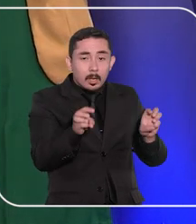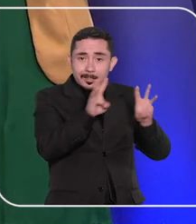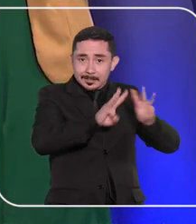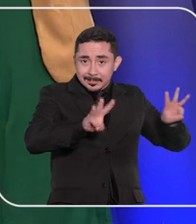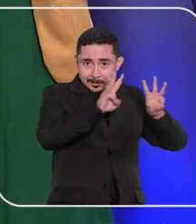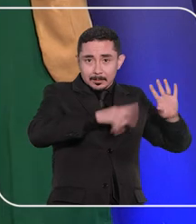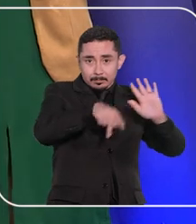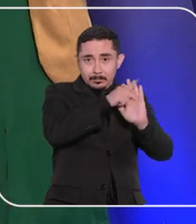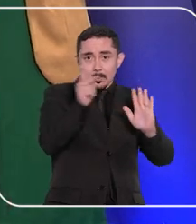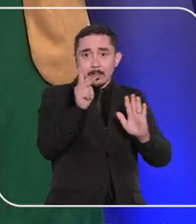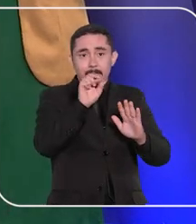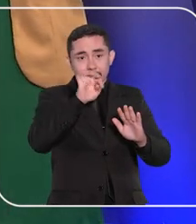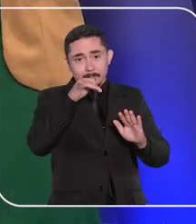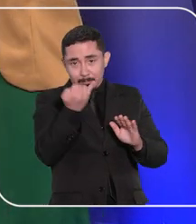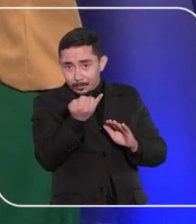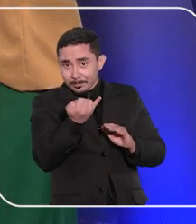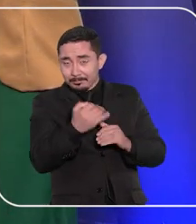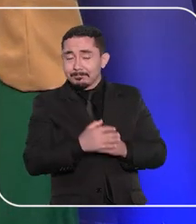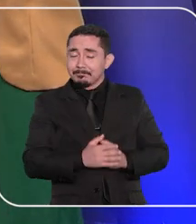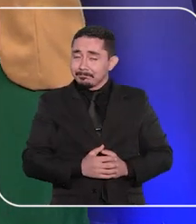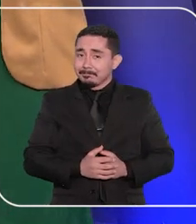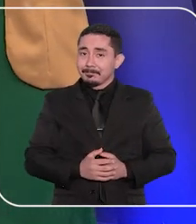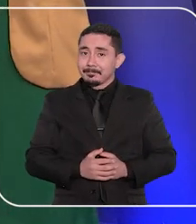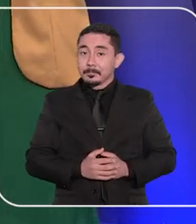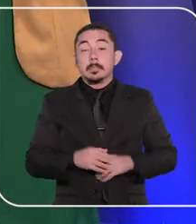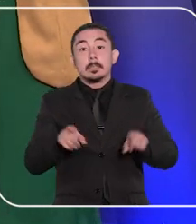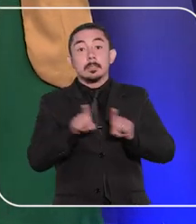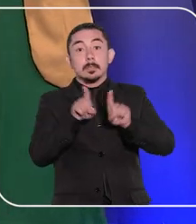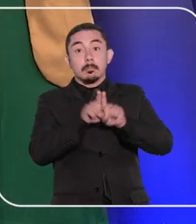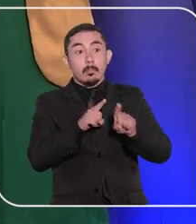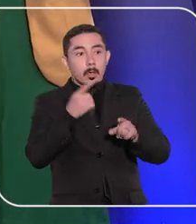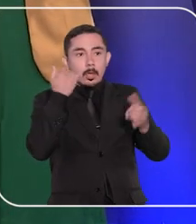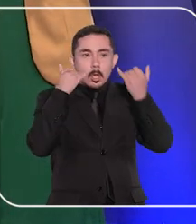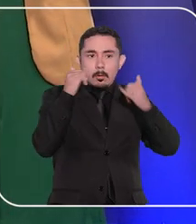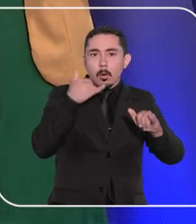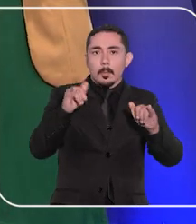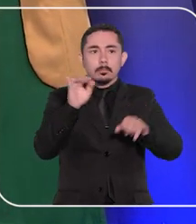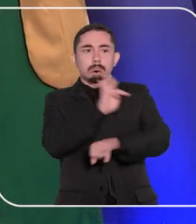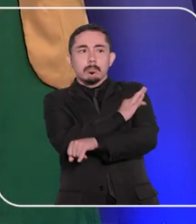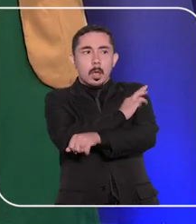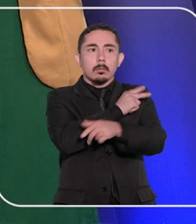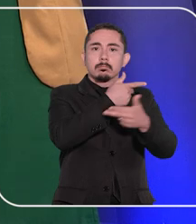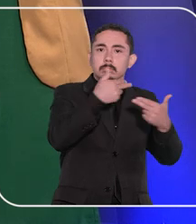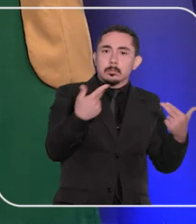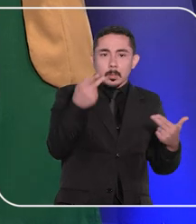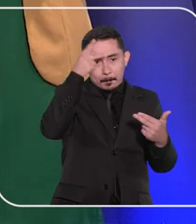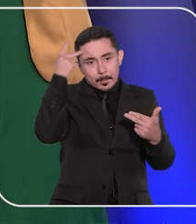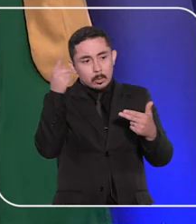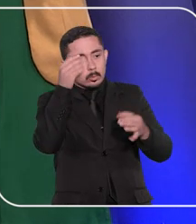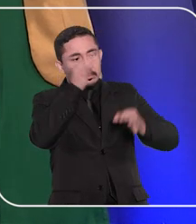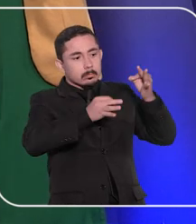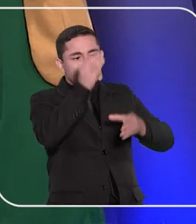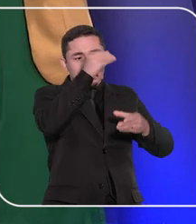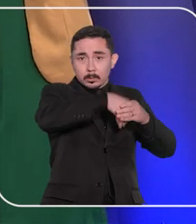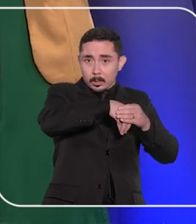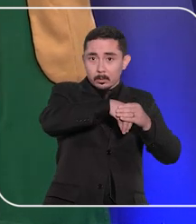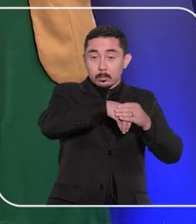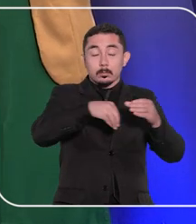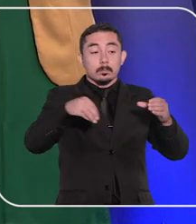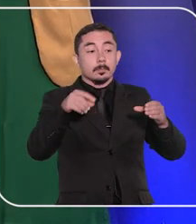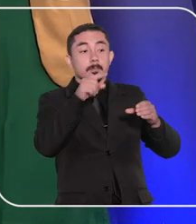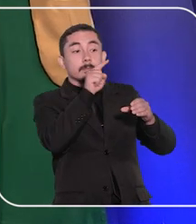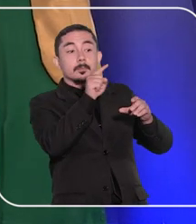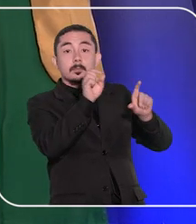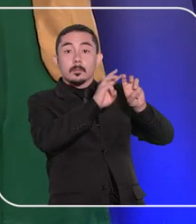detalhes no site do STJ? Além de oferecer informações técnicas ao público jurídico,